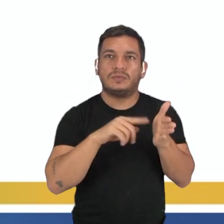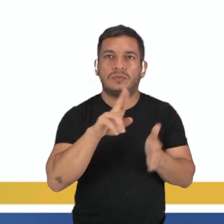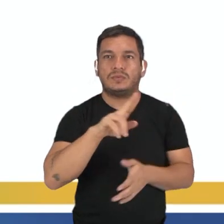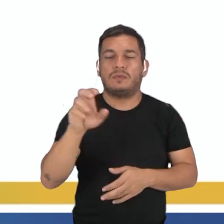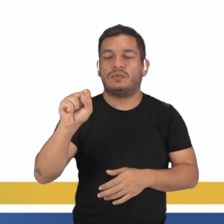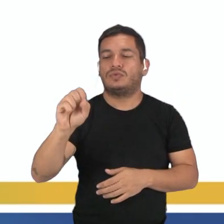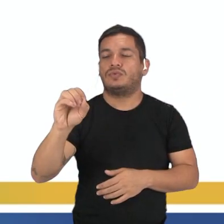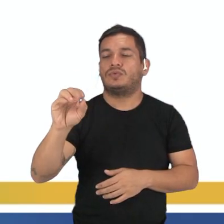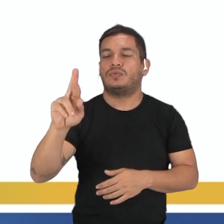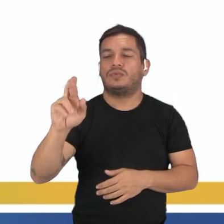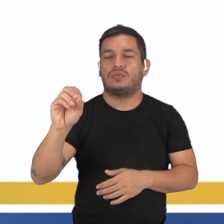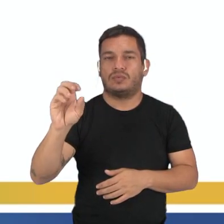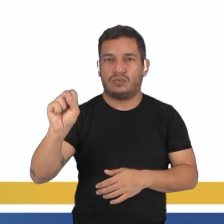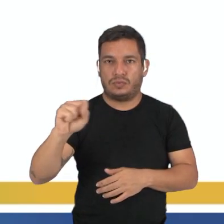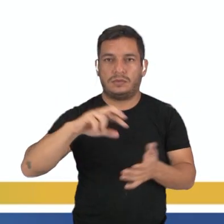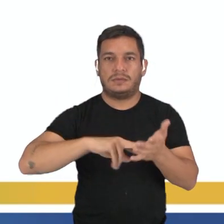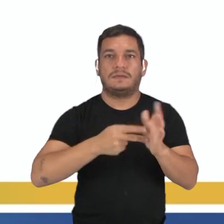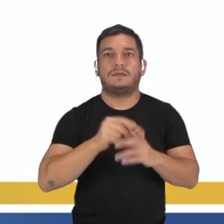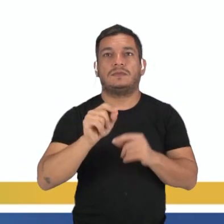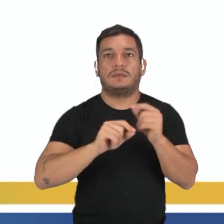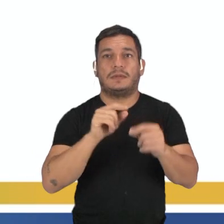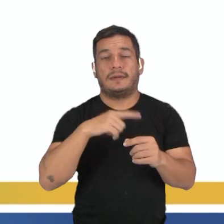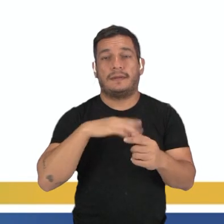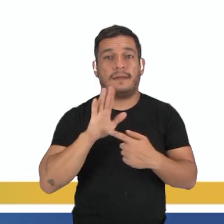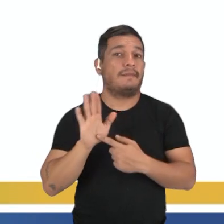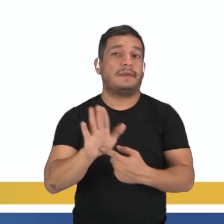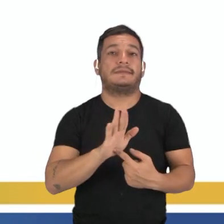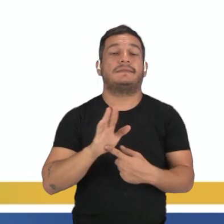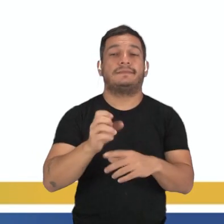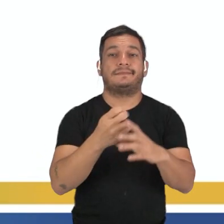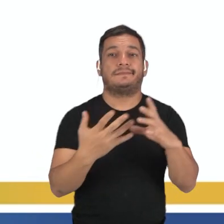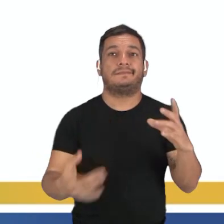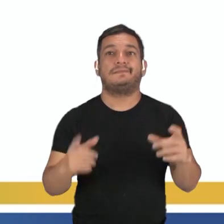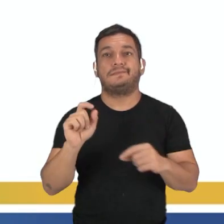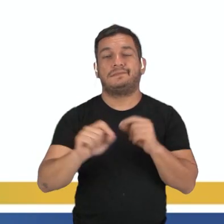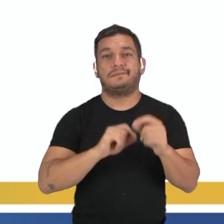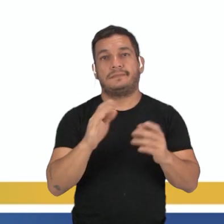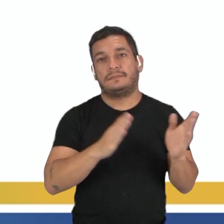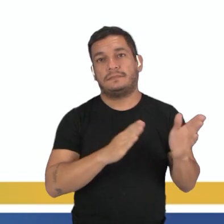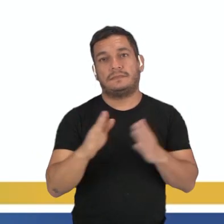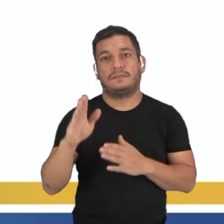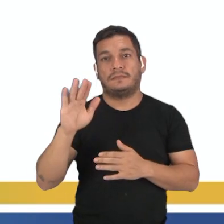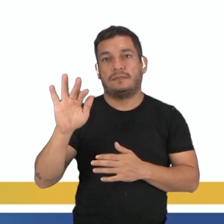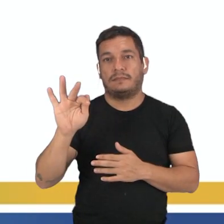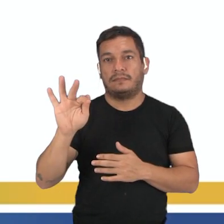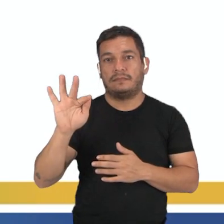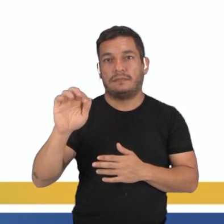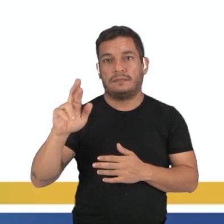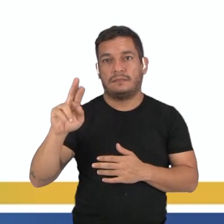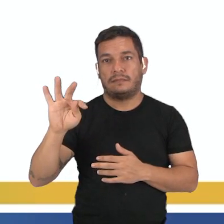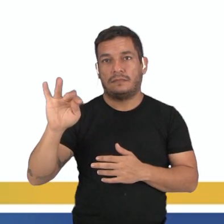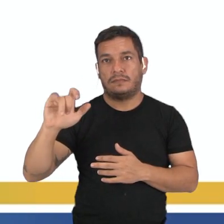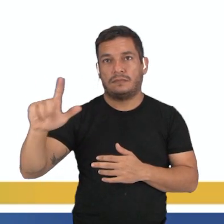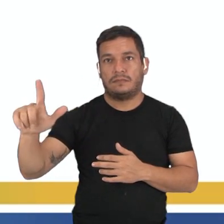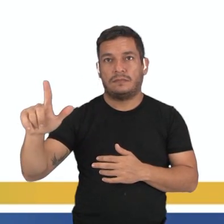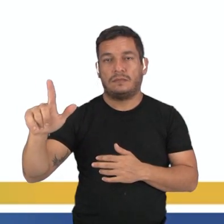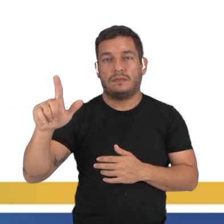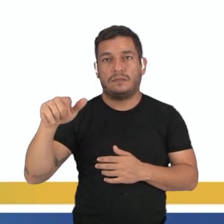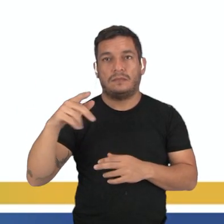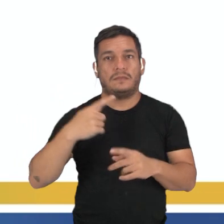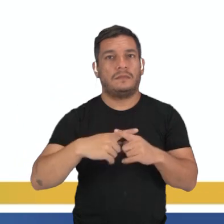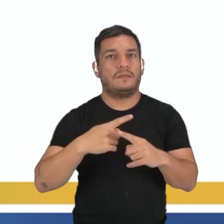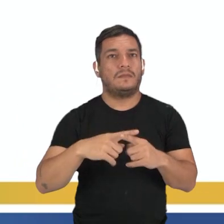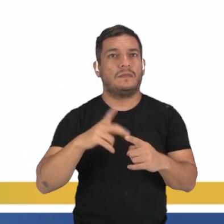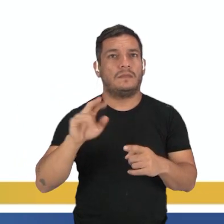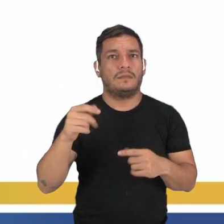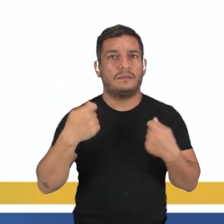soros. E aí, significa que quando ela apresenta essa característica, ela está passando pelo período fecho. E aí, por